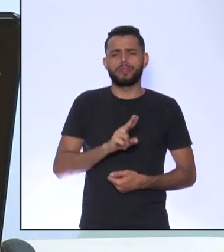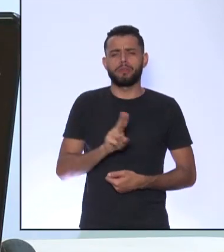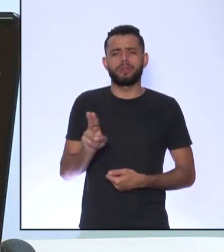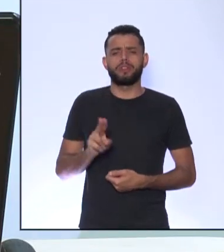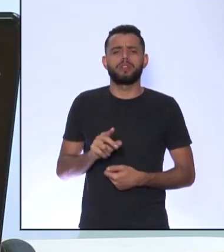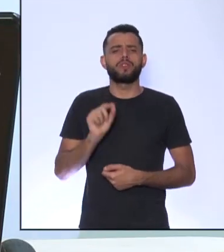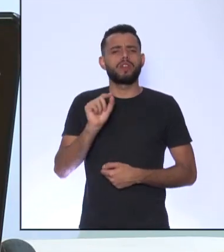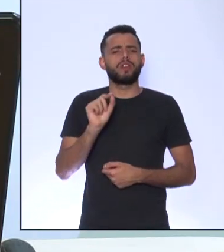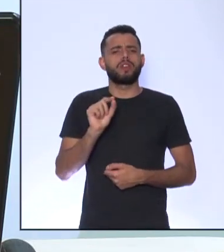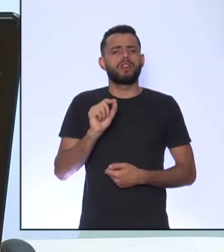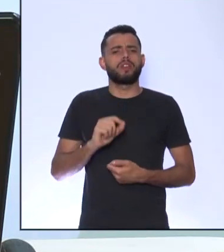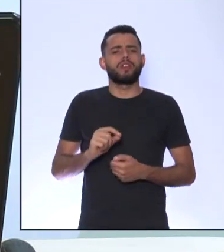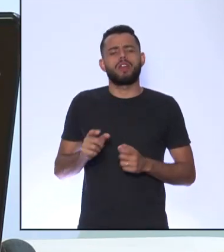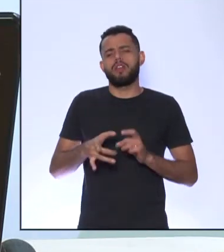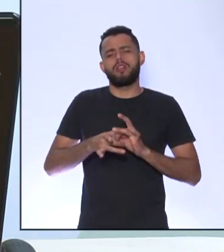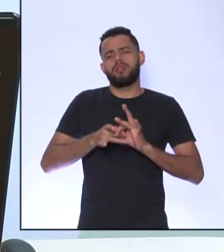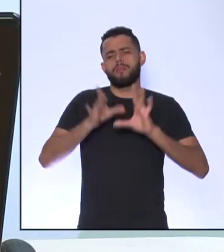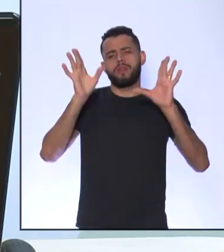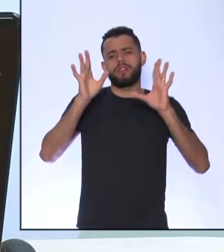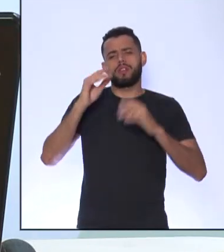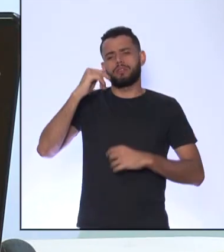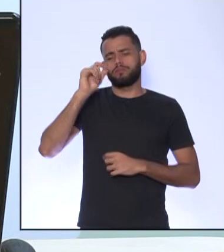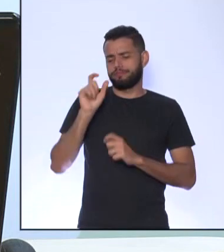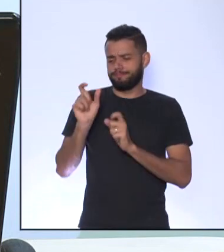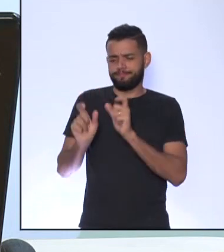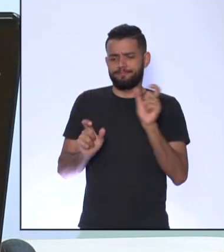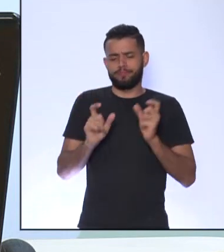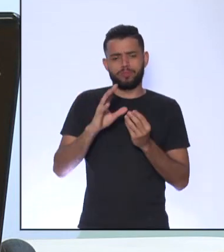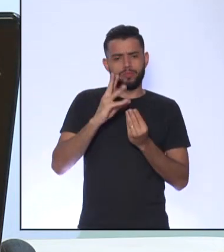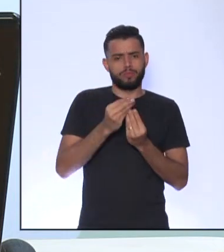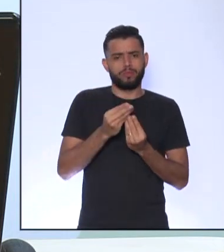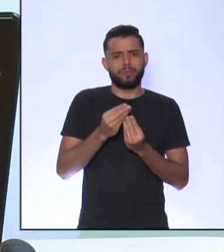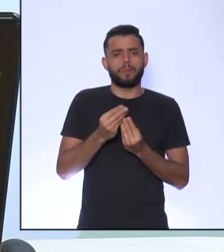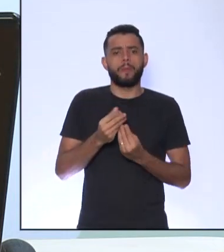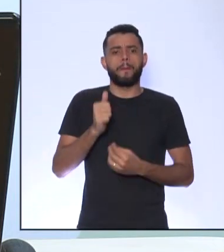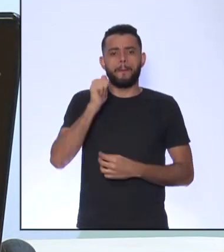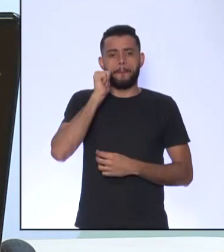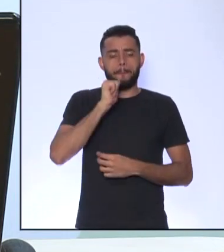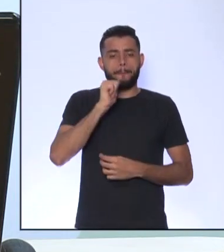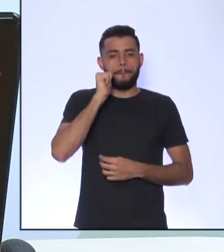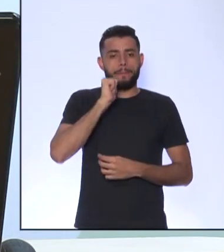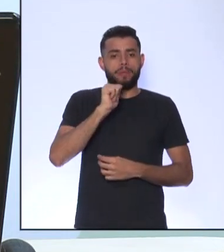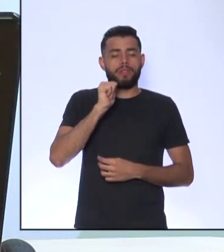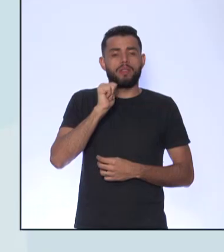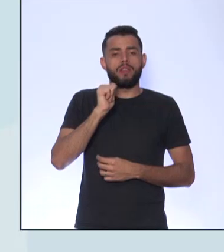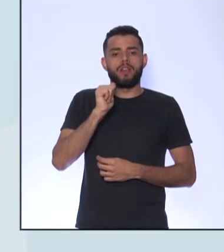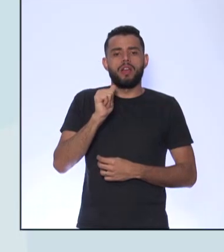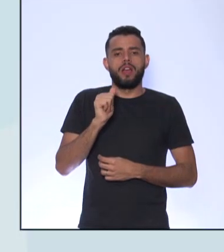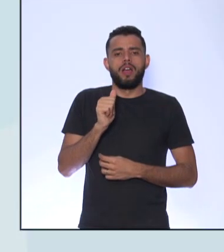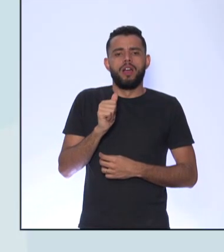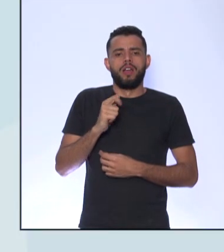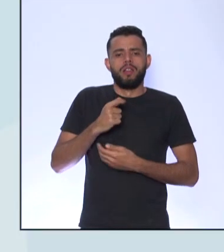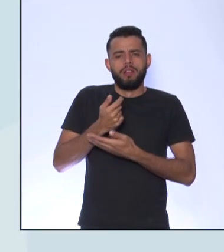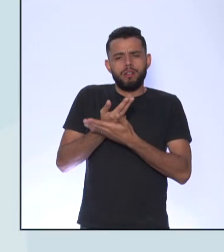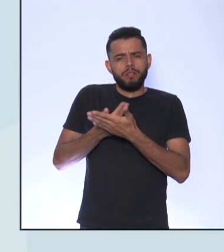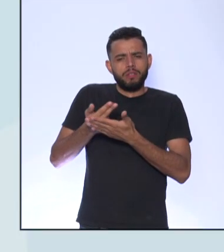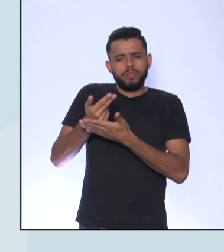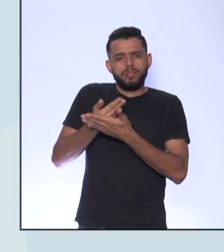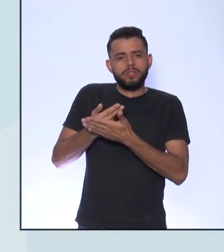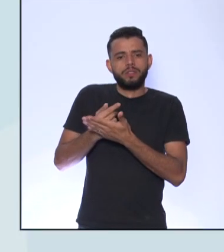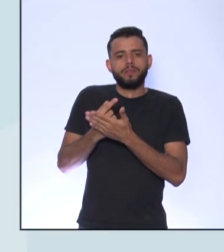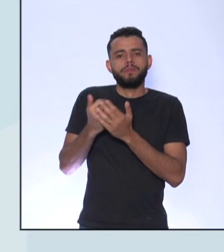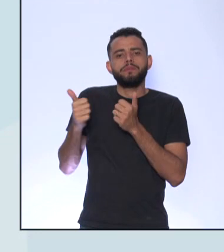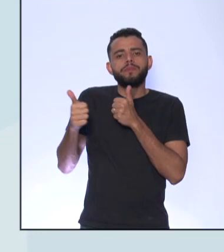Liberdade do artista A pessoa A madame Ela está presente Na obra Ali no cantinho Ao lado do homem de vermelho